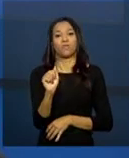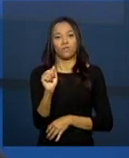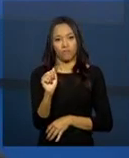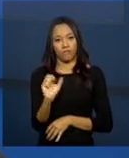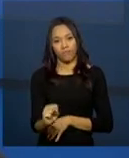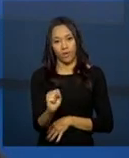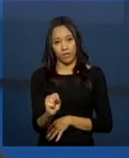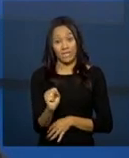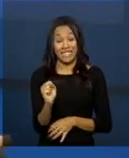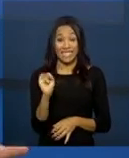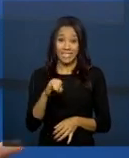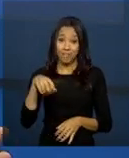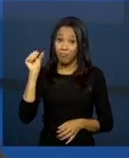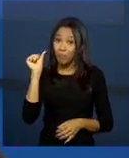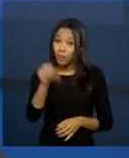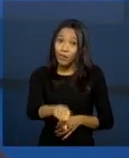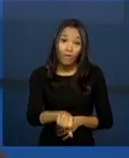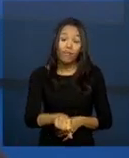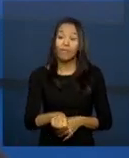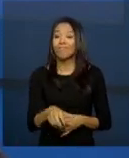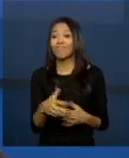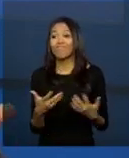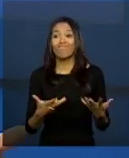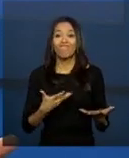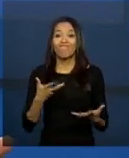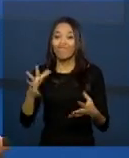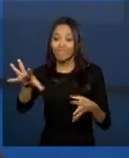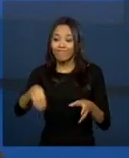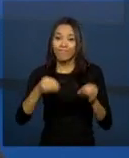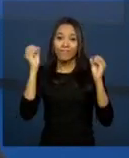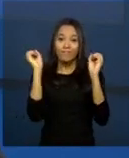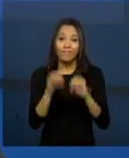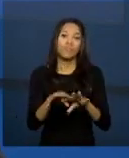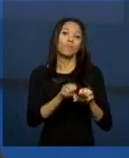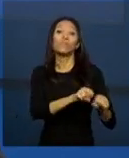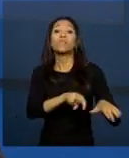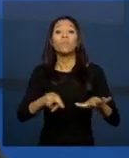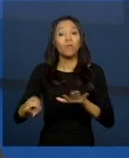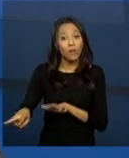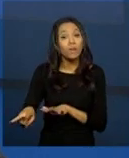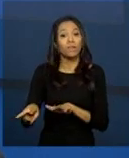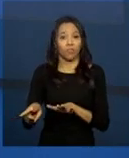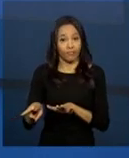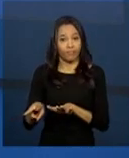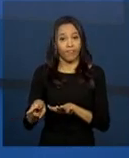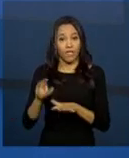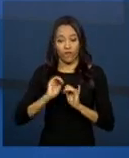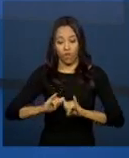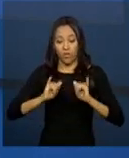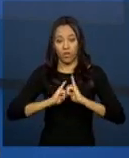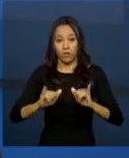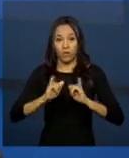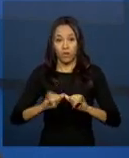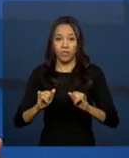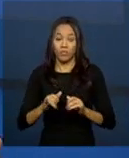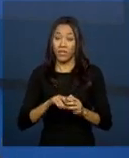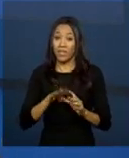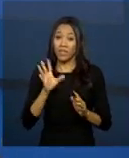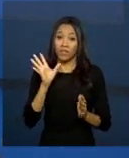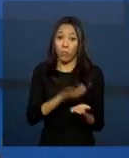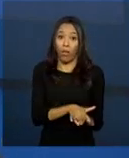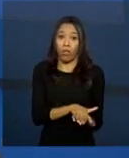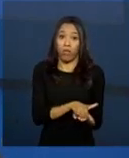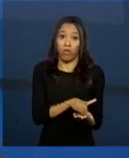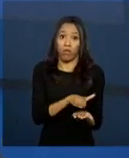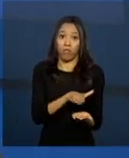diria que, na pior das hipóteses, tentar fazer um lançamento por semana, onde ele faria algumas anotações e no final da semana não deixar acumular,